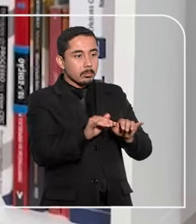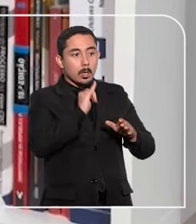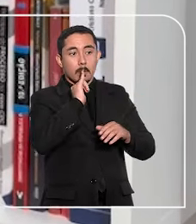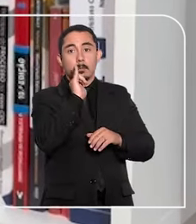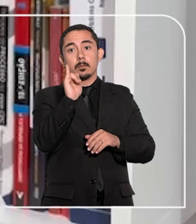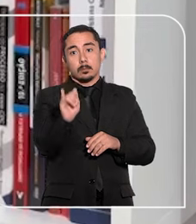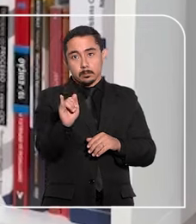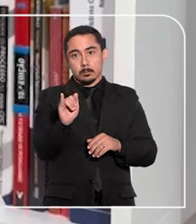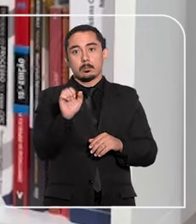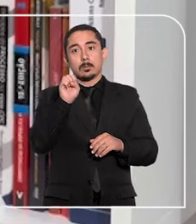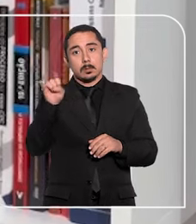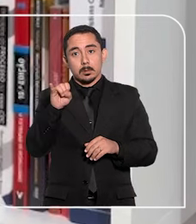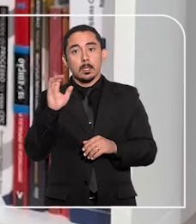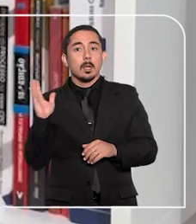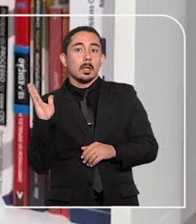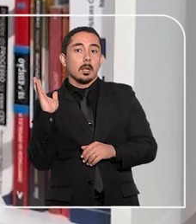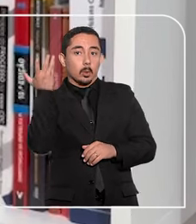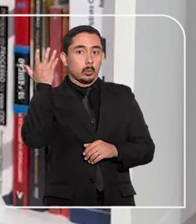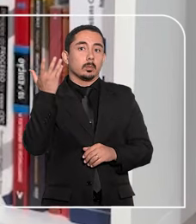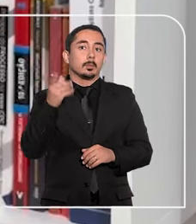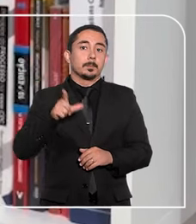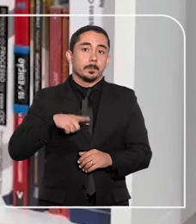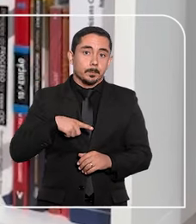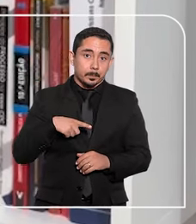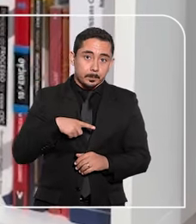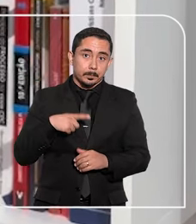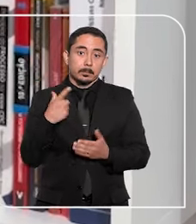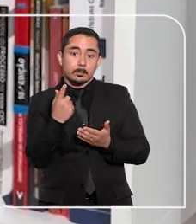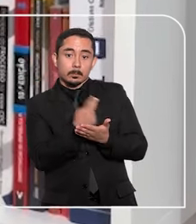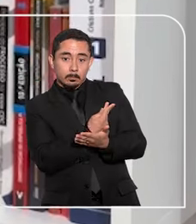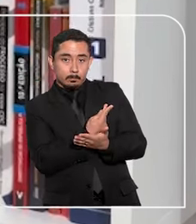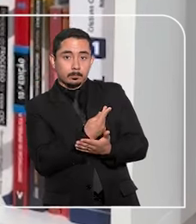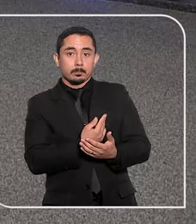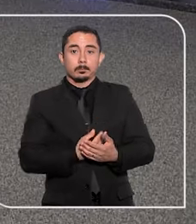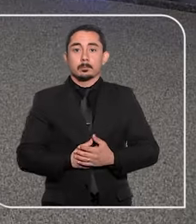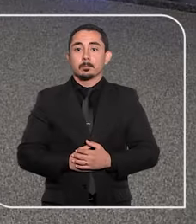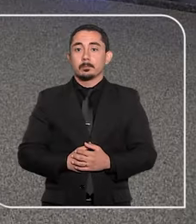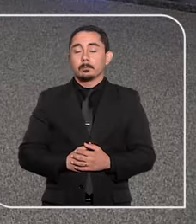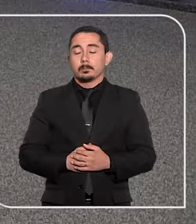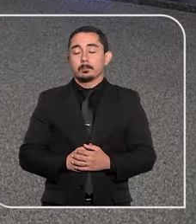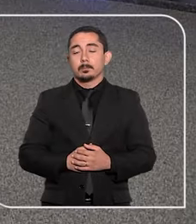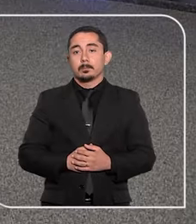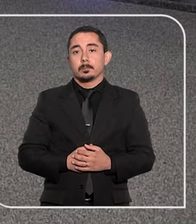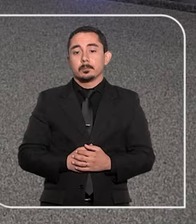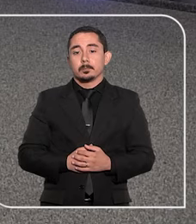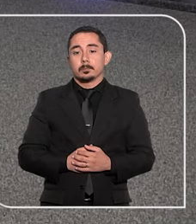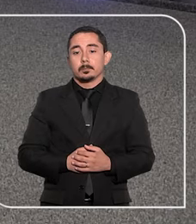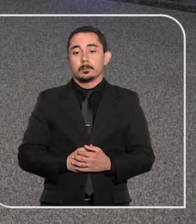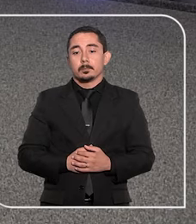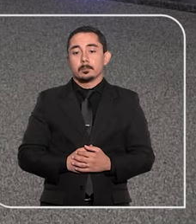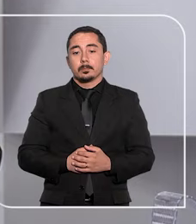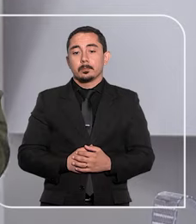formal caso, efetivamente, haja algum tipo de gravidade na sua viagem.